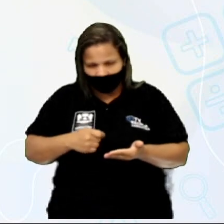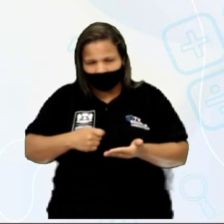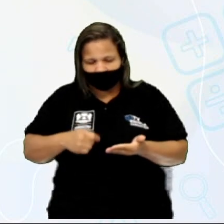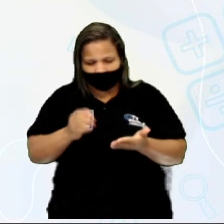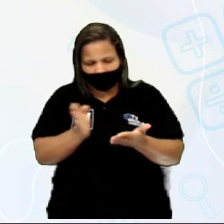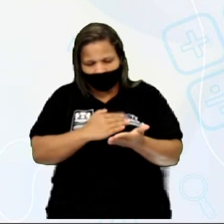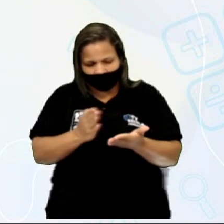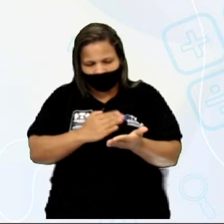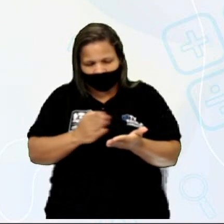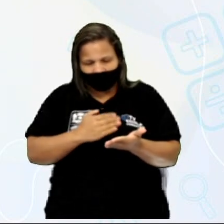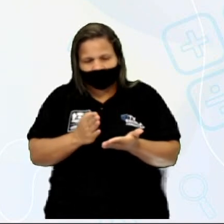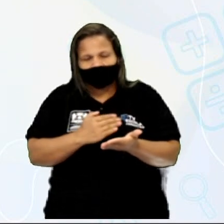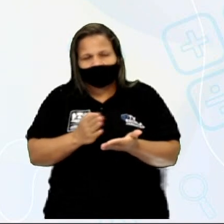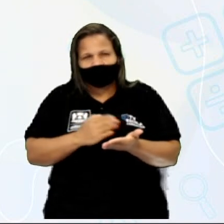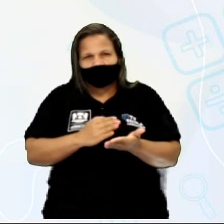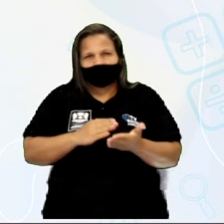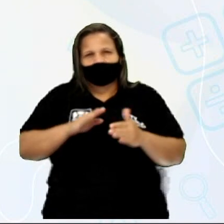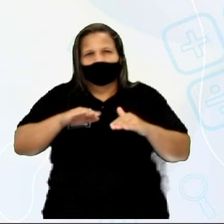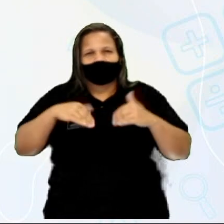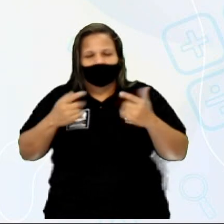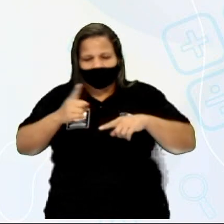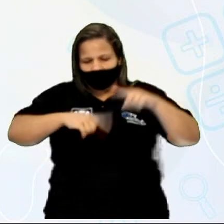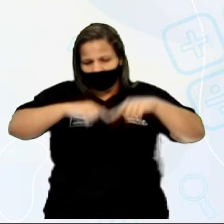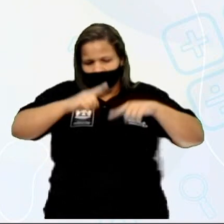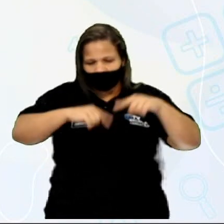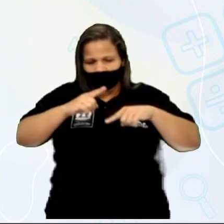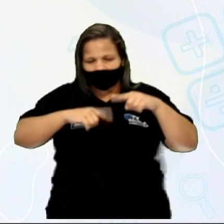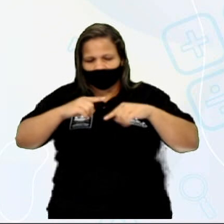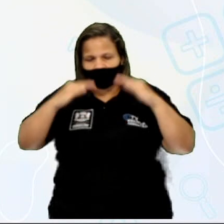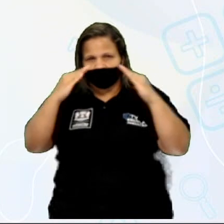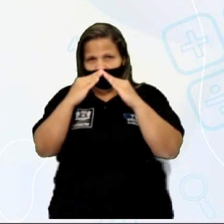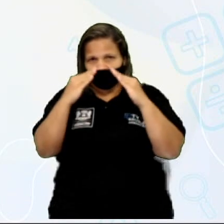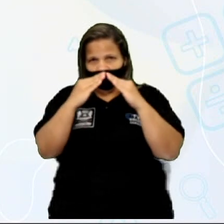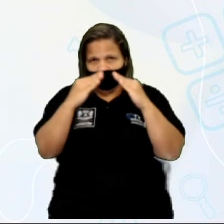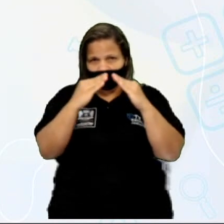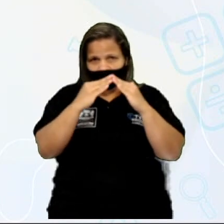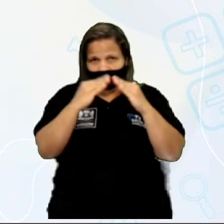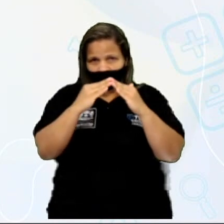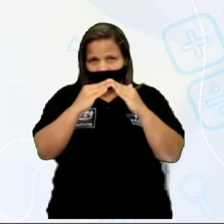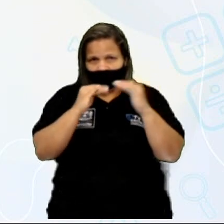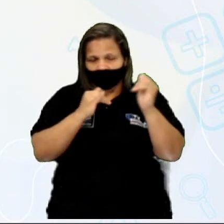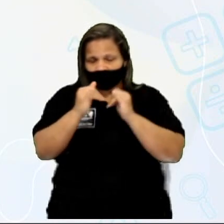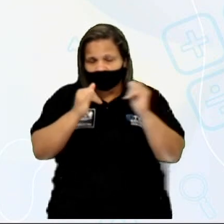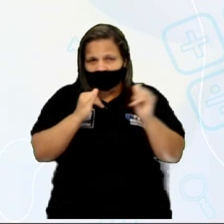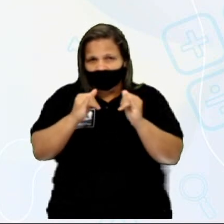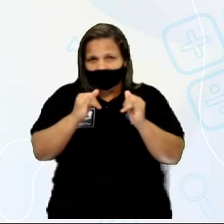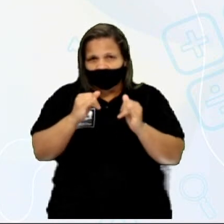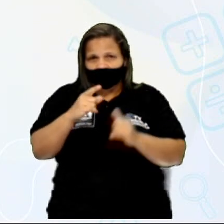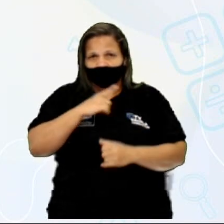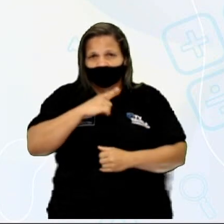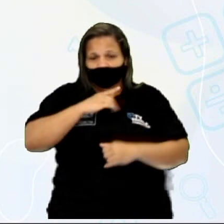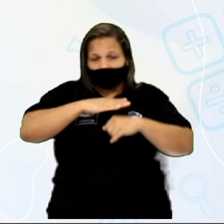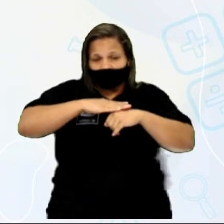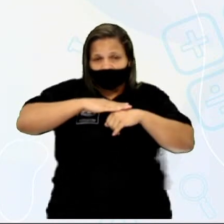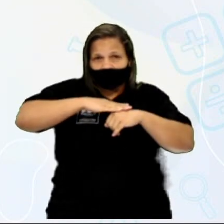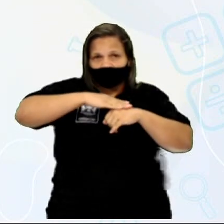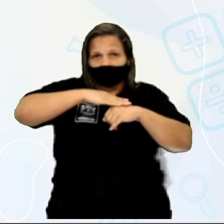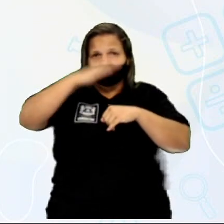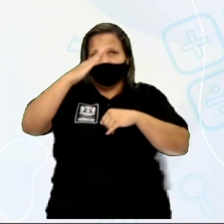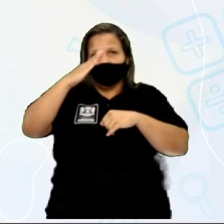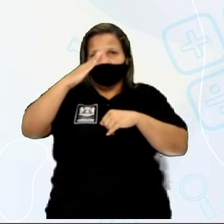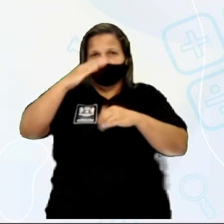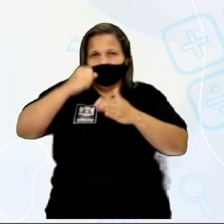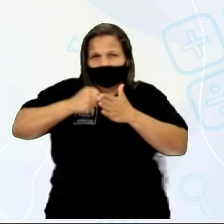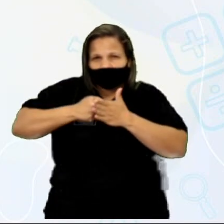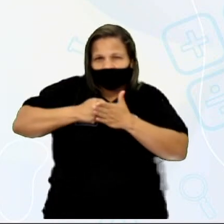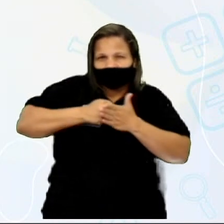aparelho elétrico ou eletrônico na sua casa tem maior resistência elétrica. Ou seja, qual